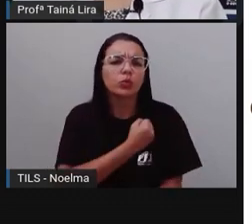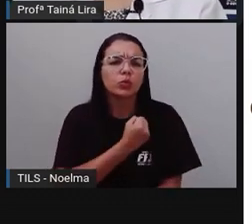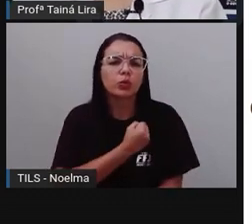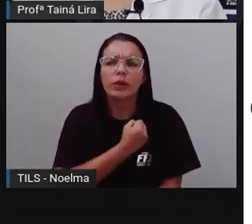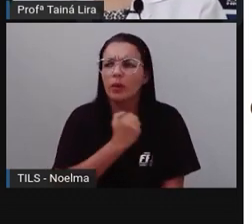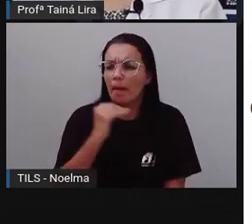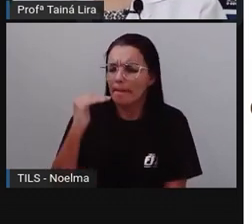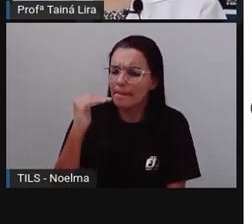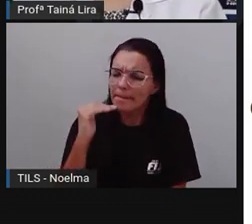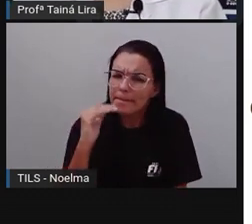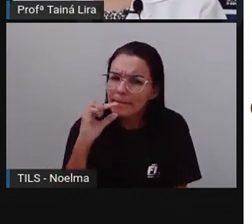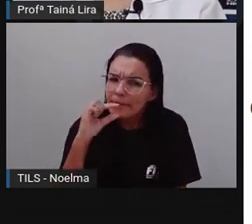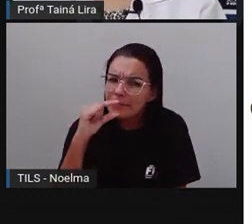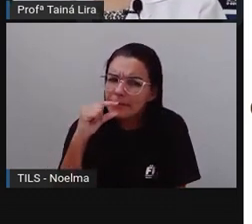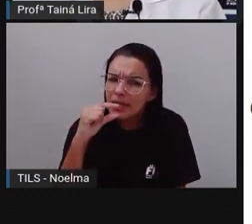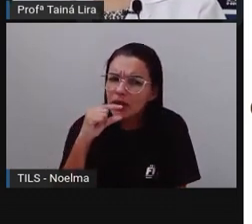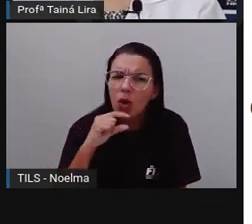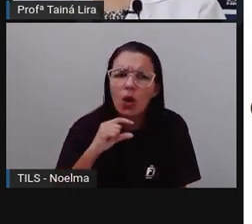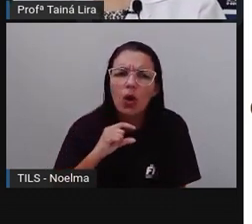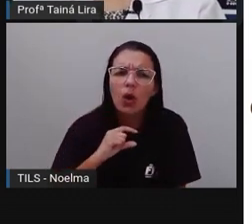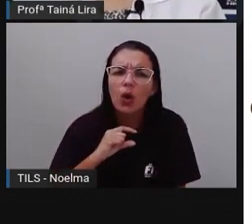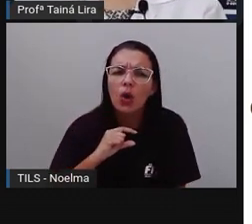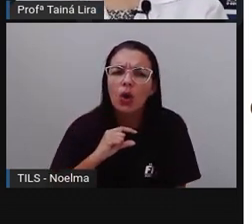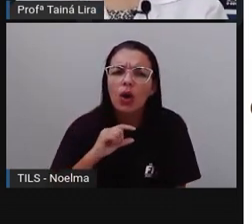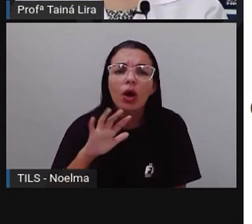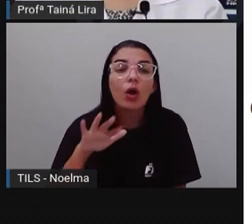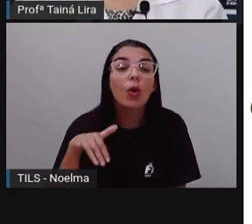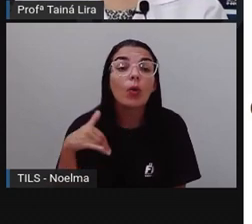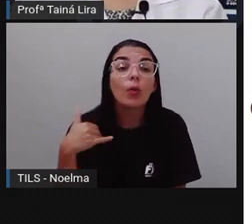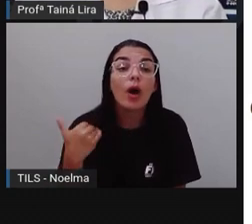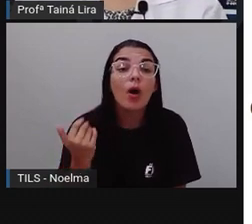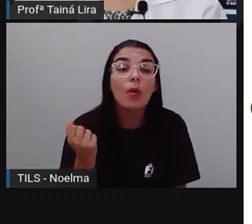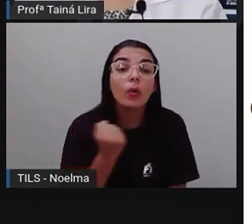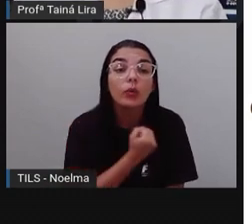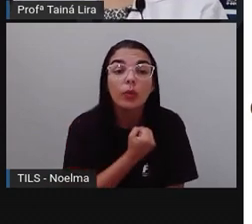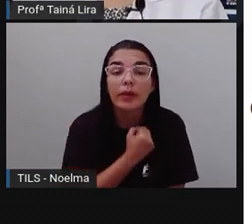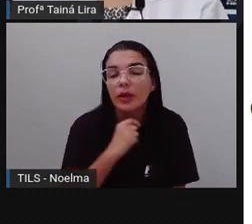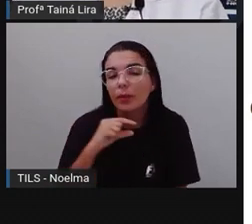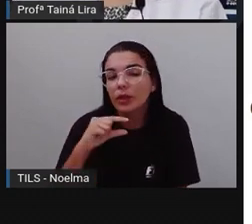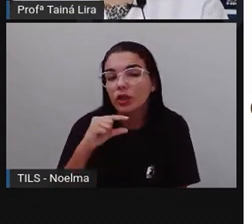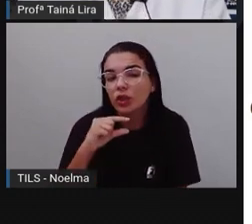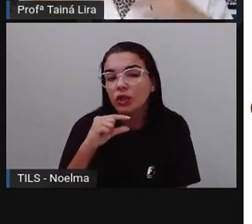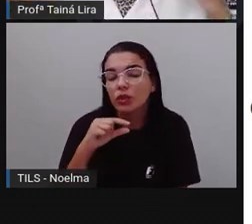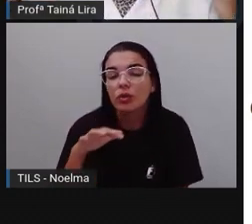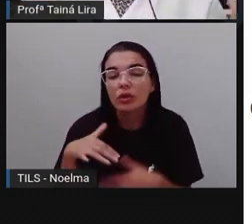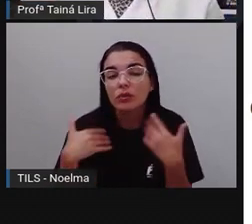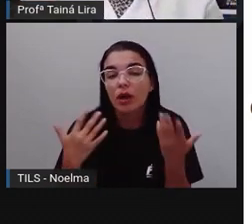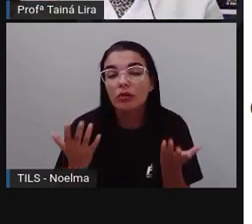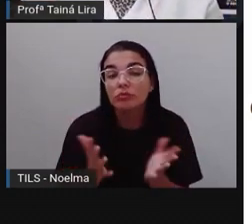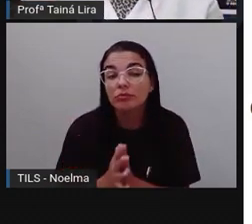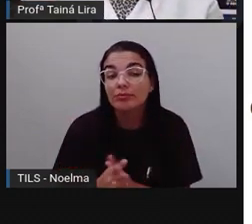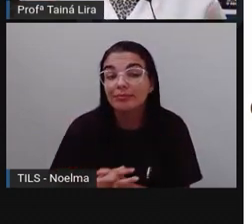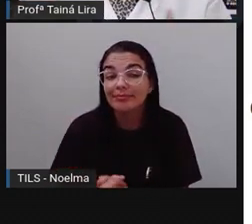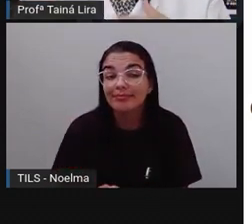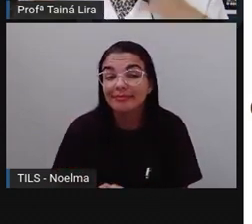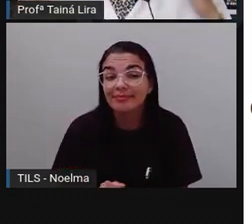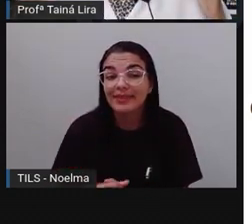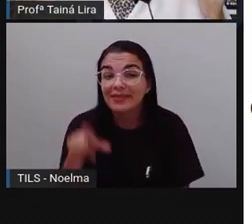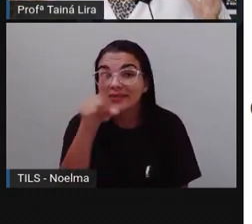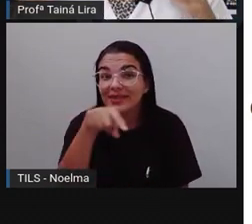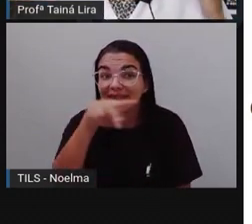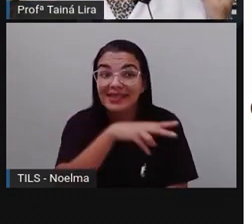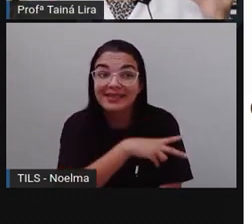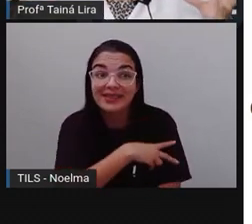Temos o 200 aqui 3 vezes, Temos o 10 e o 15, E agora o segundo ano? Agora eu quero ver o